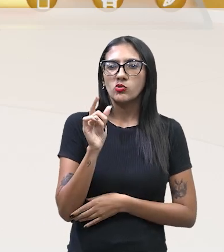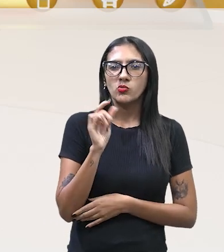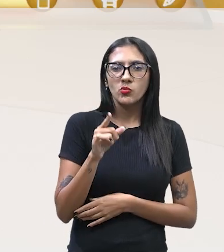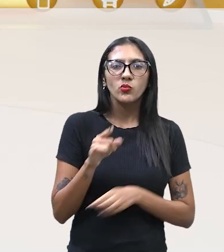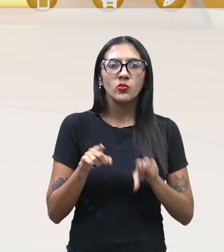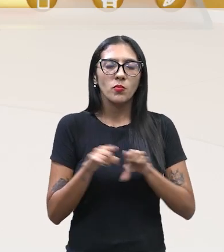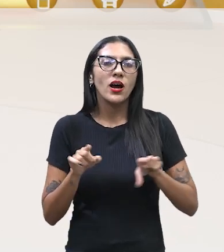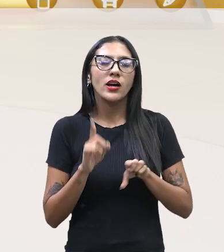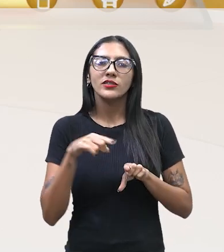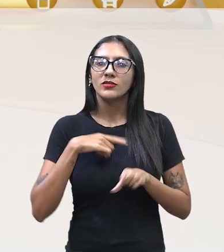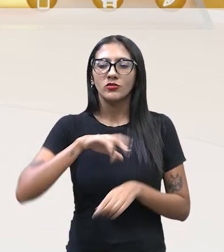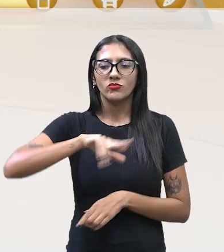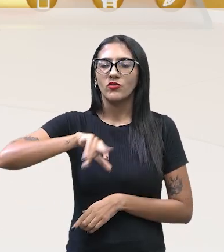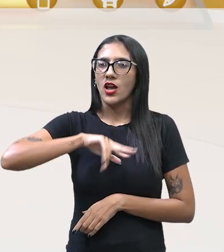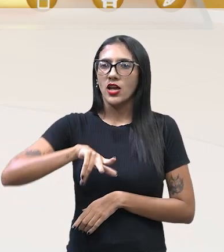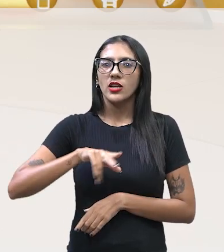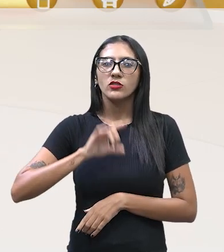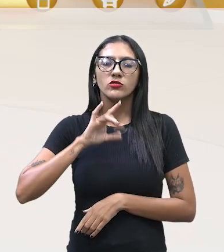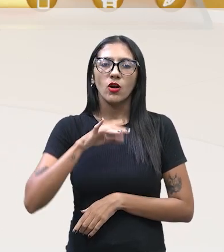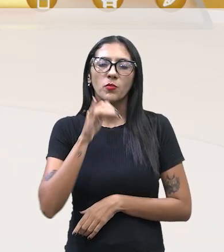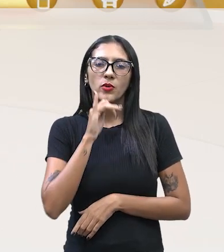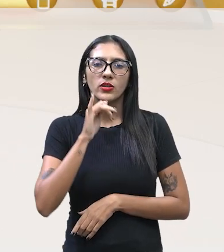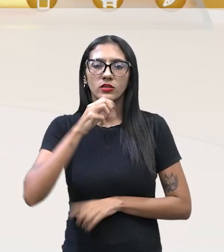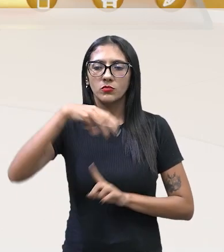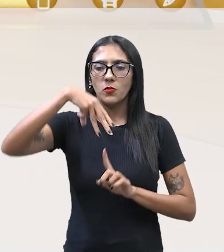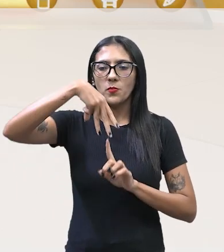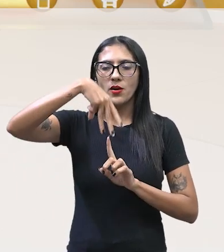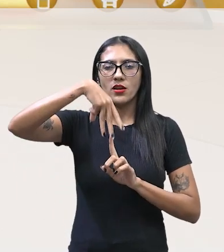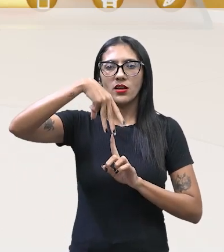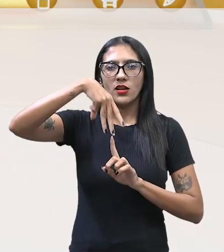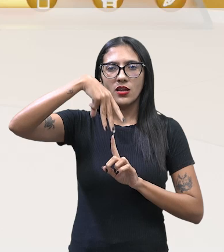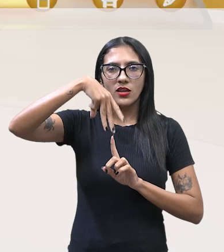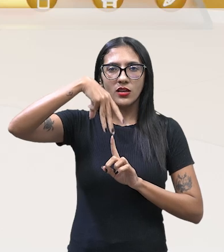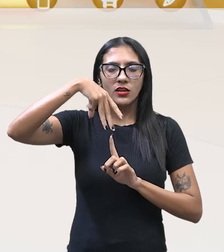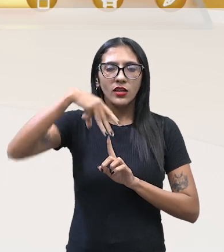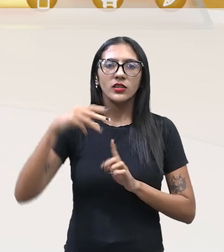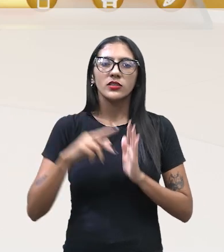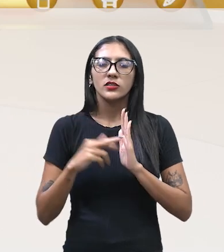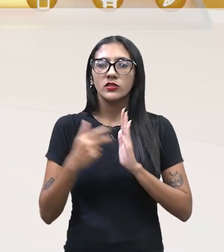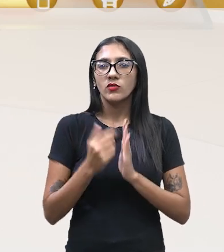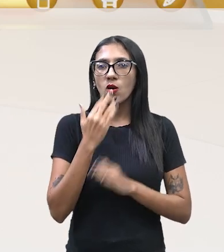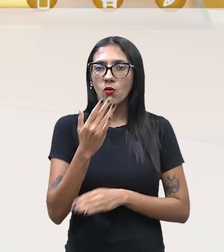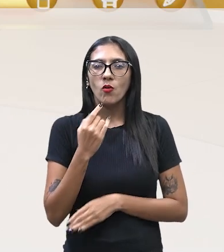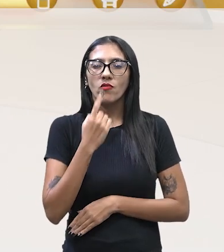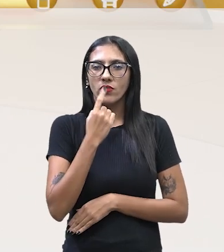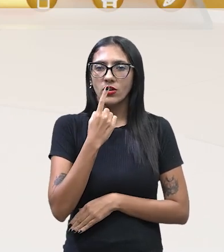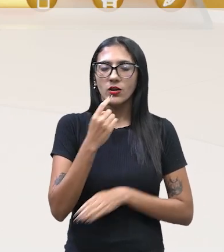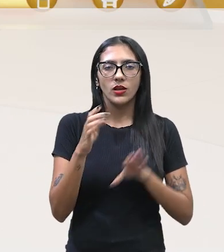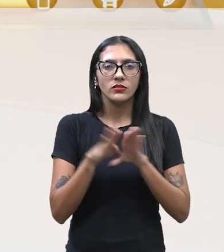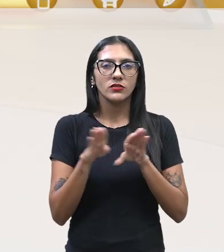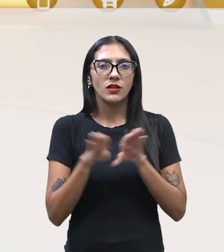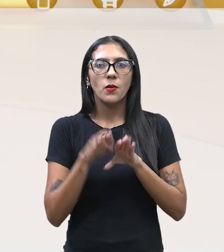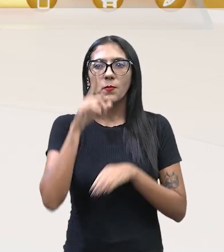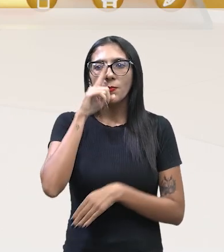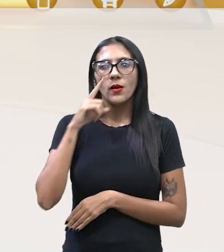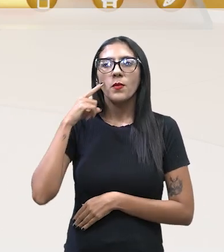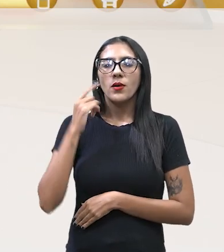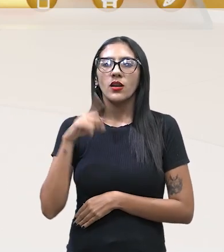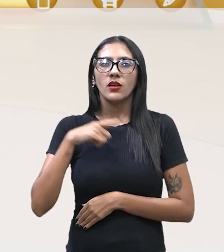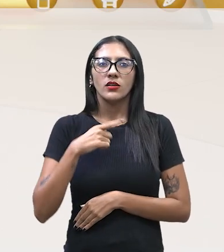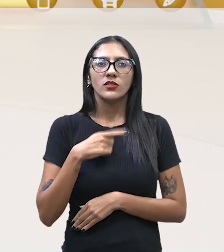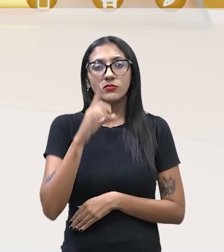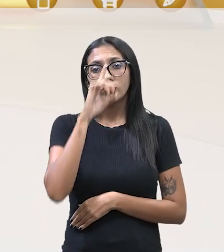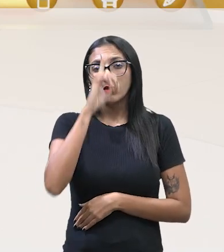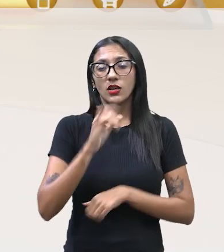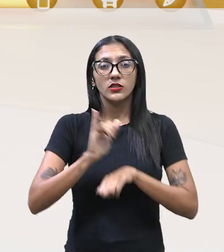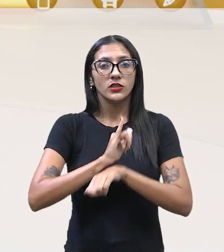laranja e vermelho. Para chamar justamente... Justamente, a ansiedade e a assaciação. Olha... É a questão da teoria das cores. E o restaurante,